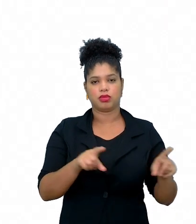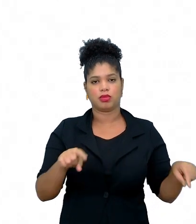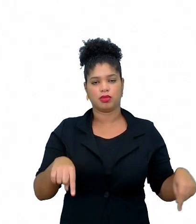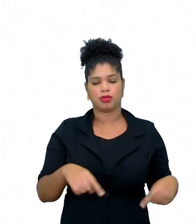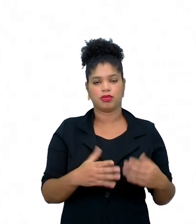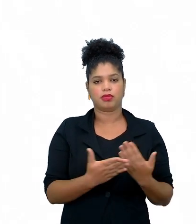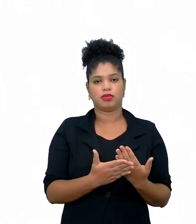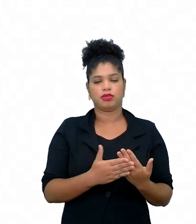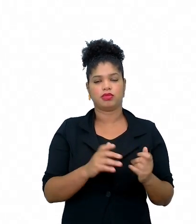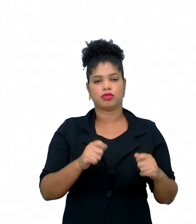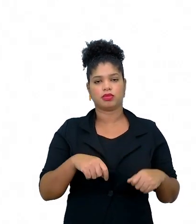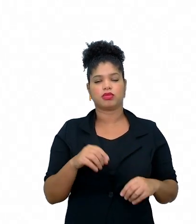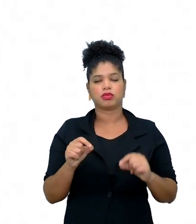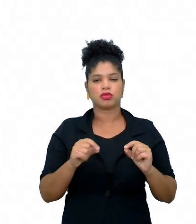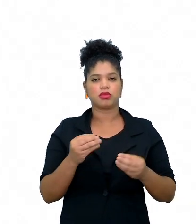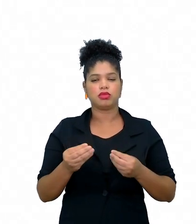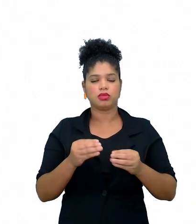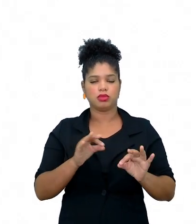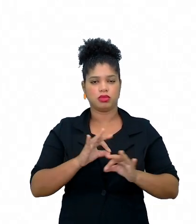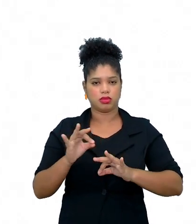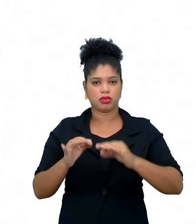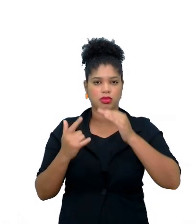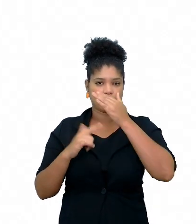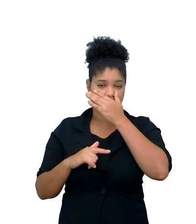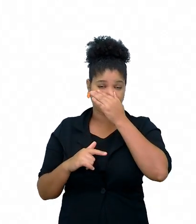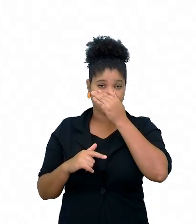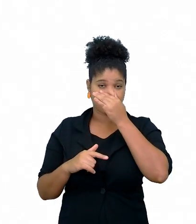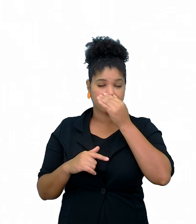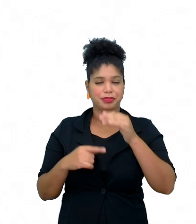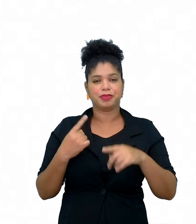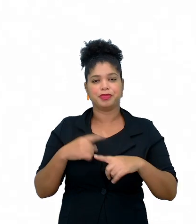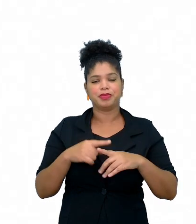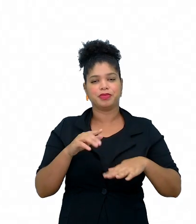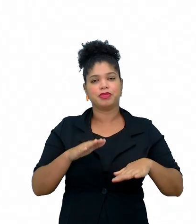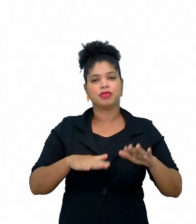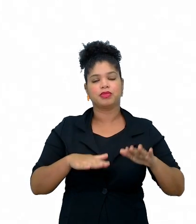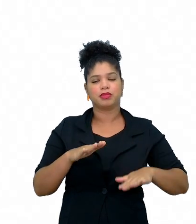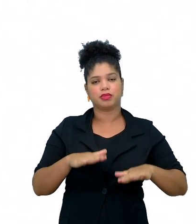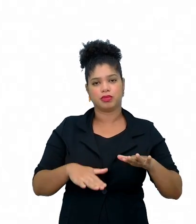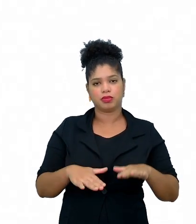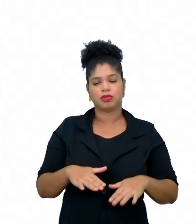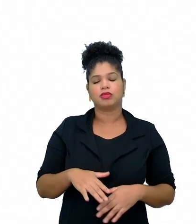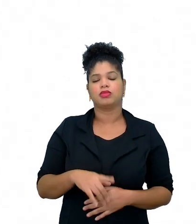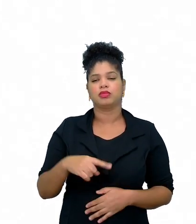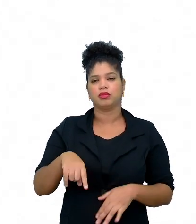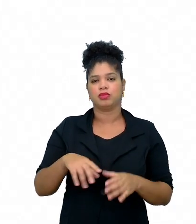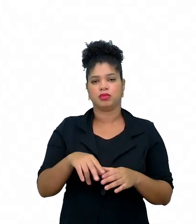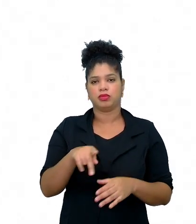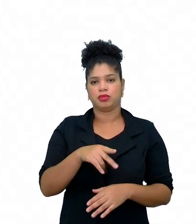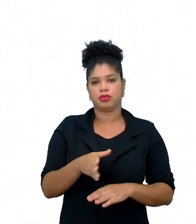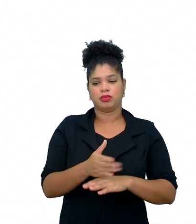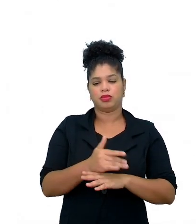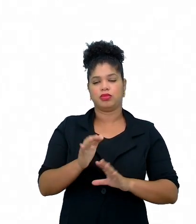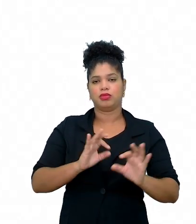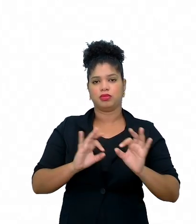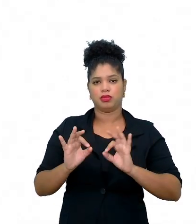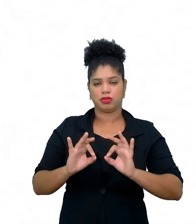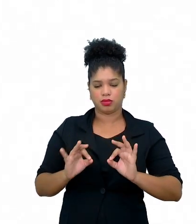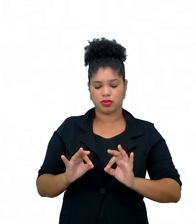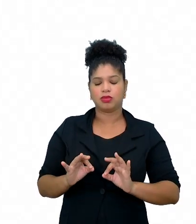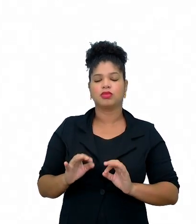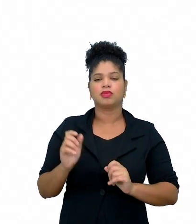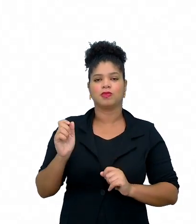de uma forma mais organizada, porque depende que o professor planeje já os seus recursos tecnológicos ou